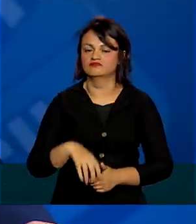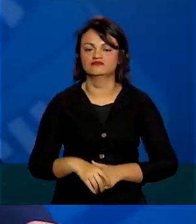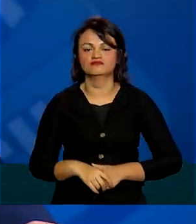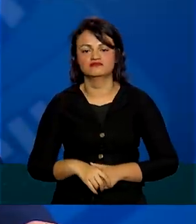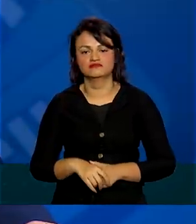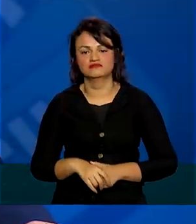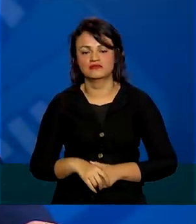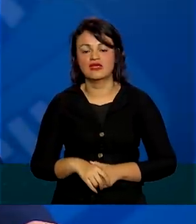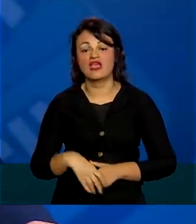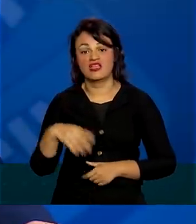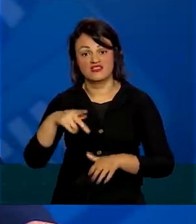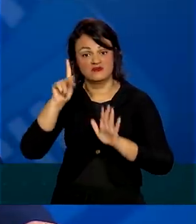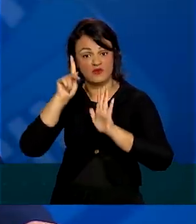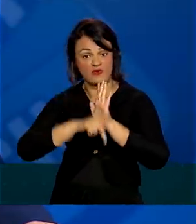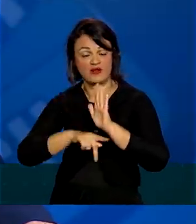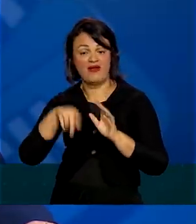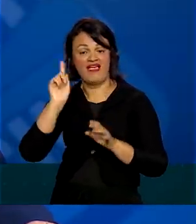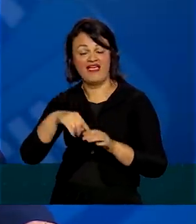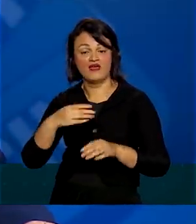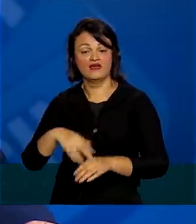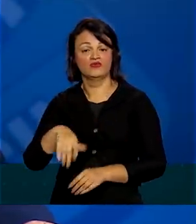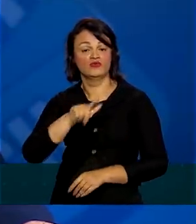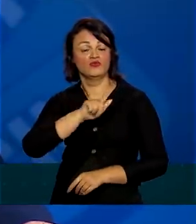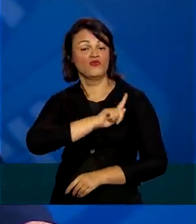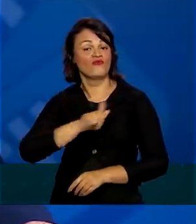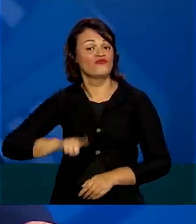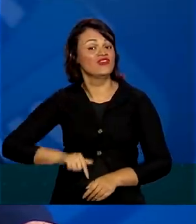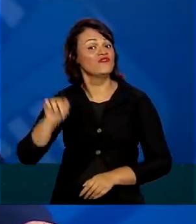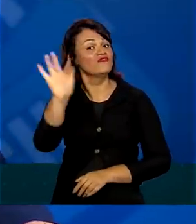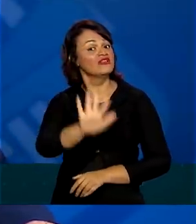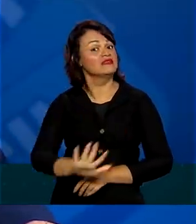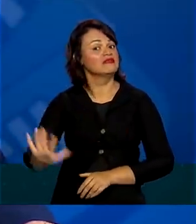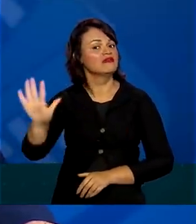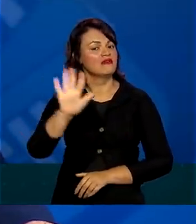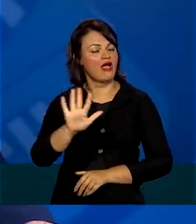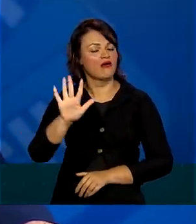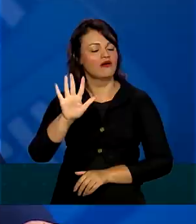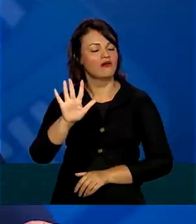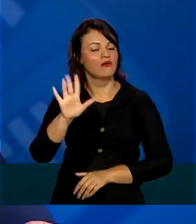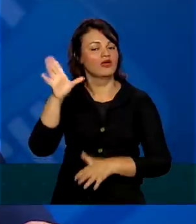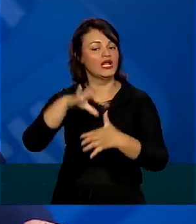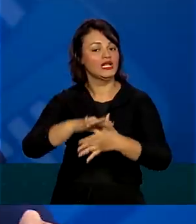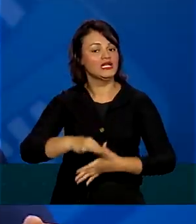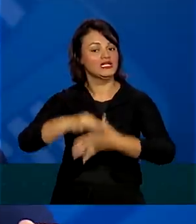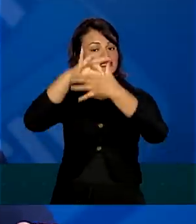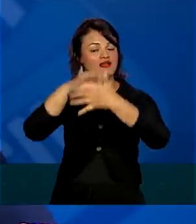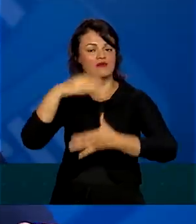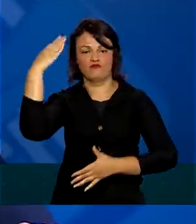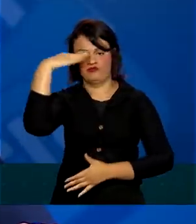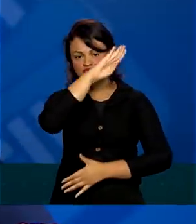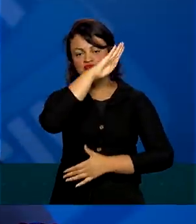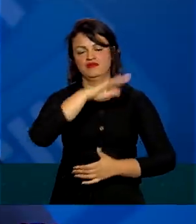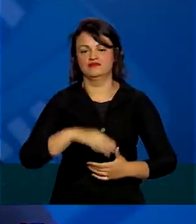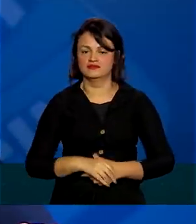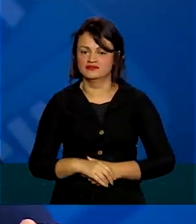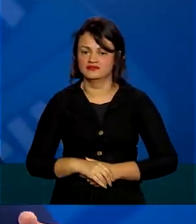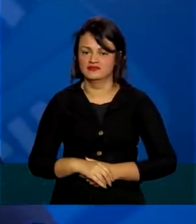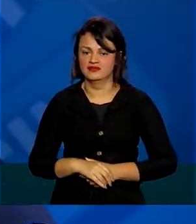Esse programa é um programa do governo federal, liderado pelo presidente Bolsonaro,